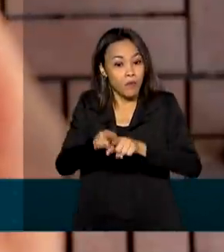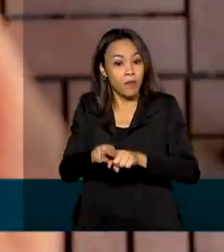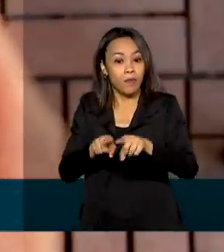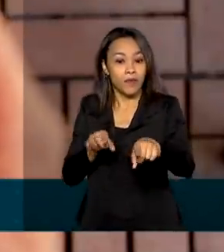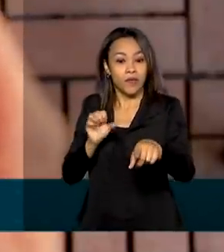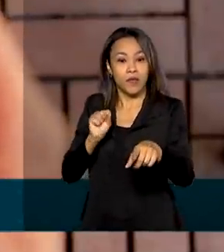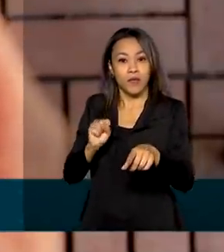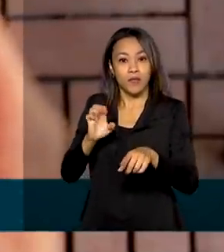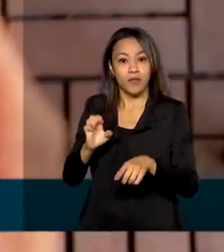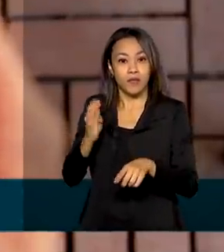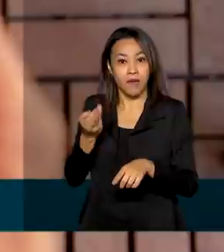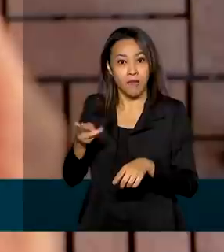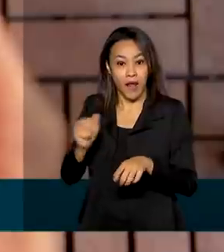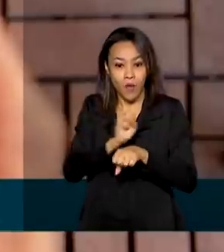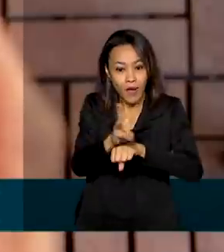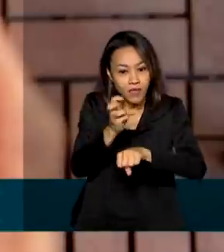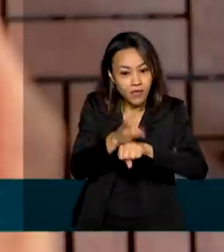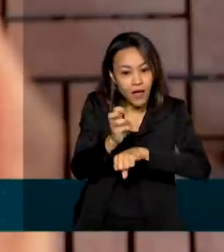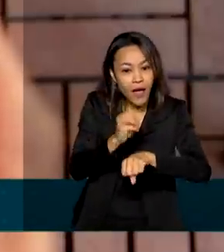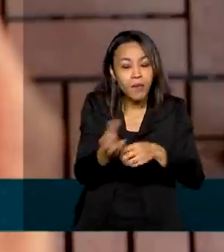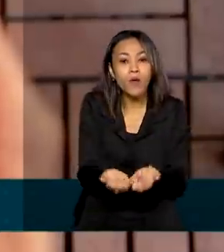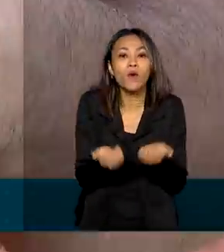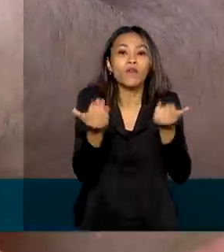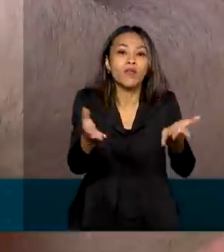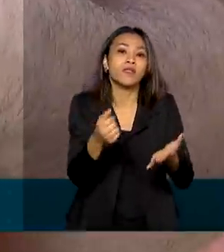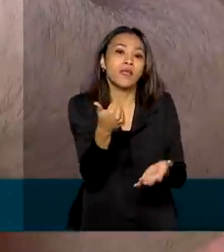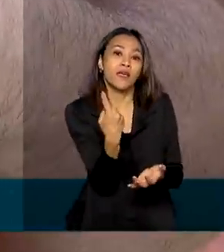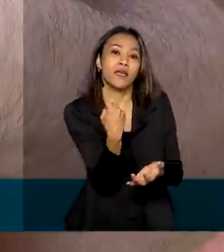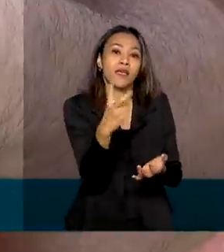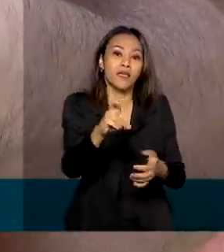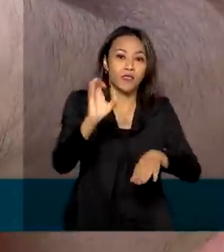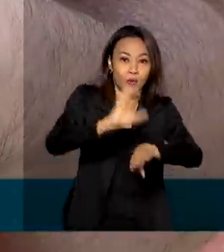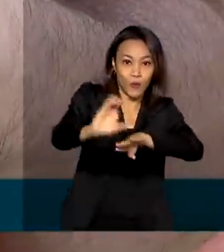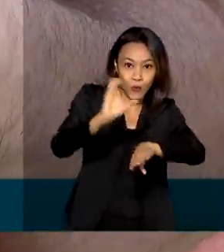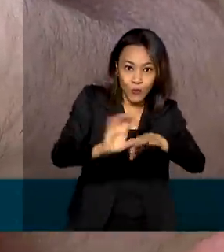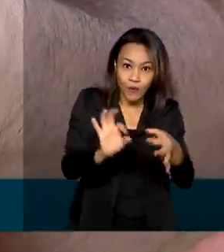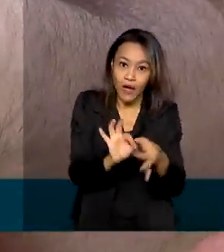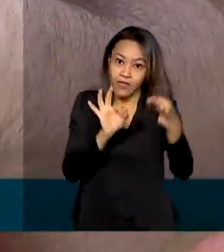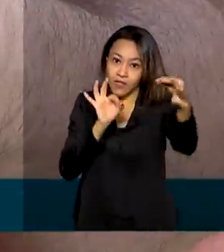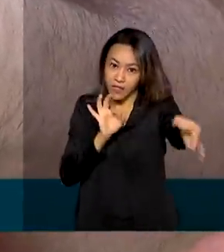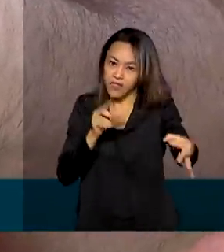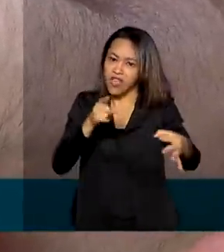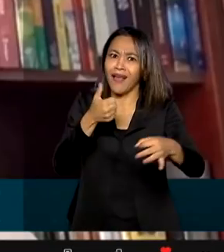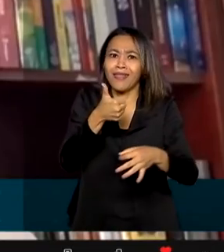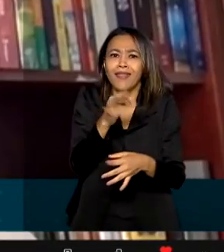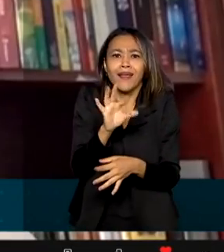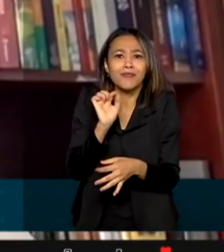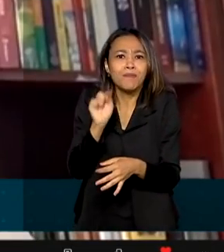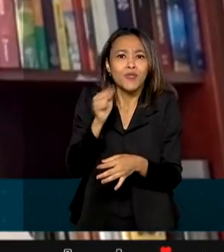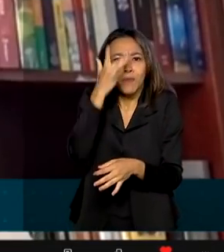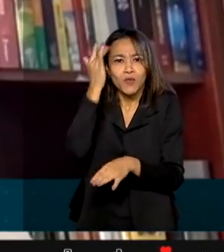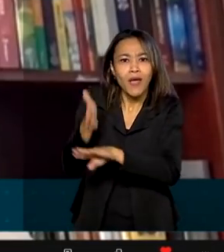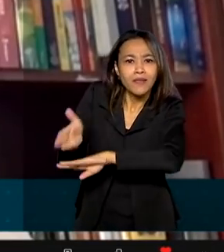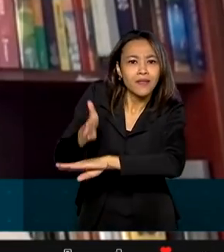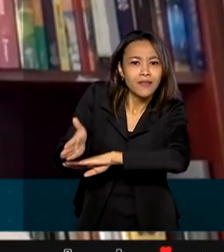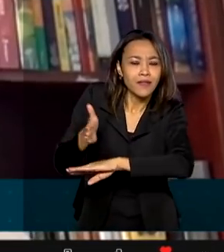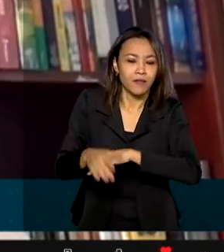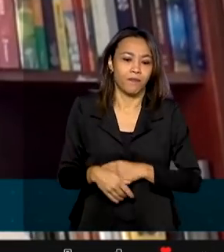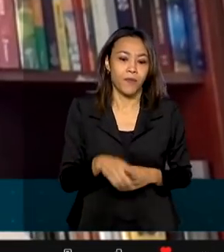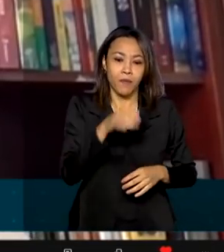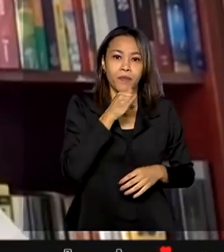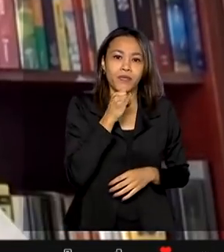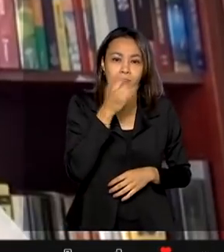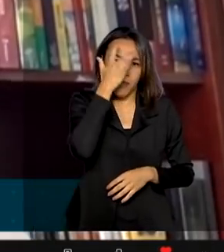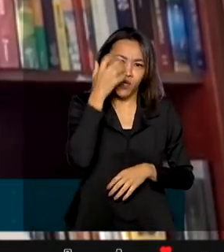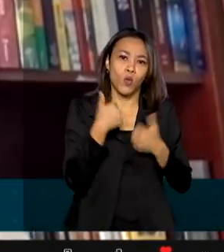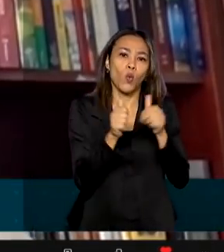WhatsApp para oferecer 15 cursos à distância. Já são mais de 10 mil acessos semanais. O cara está dentro do ônibus,